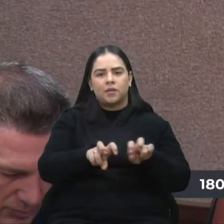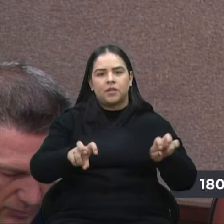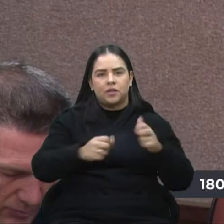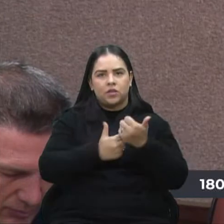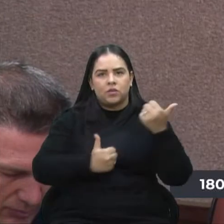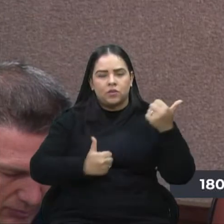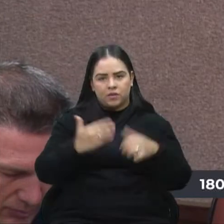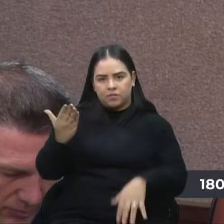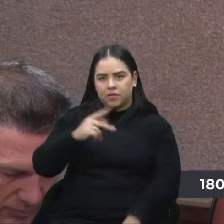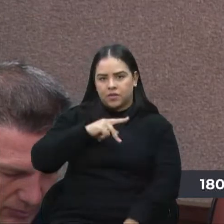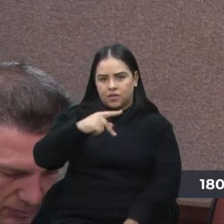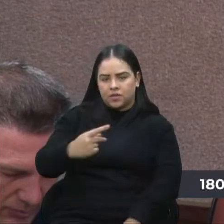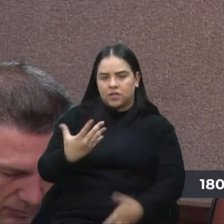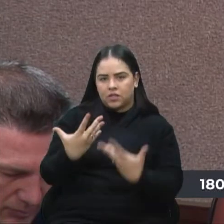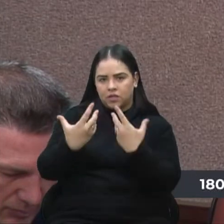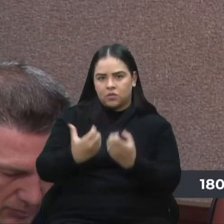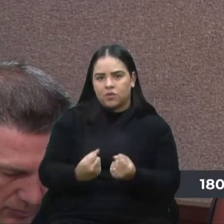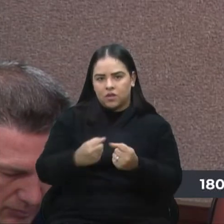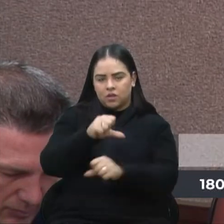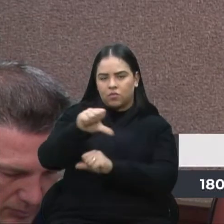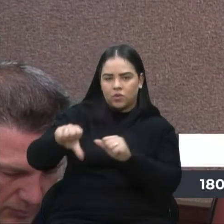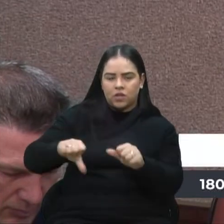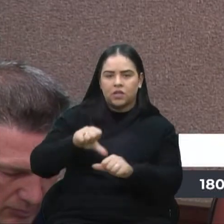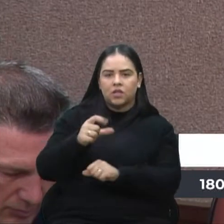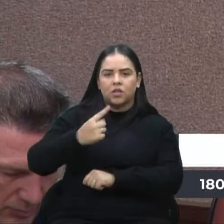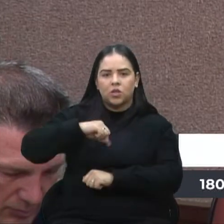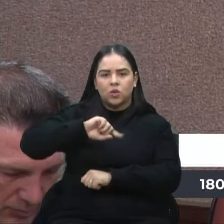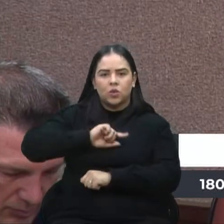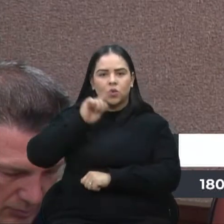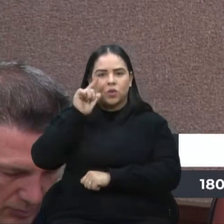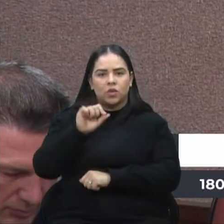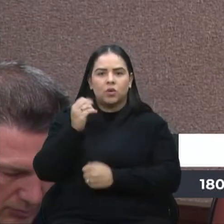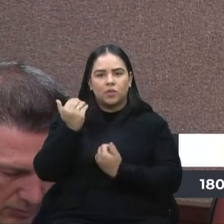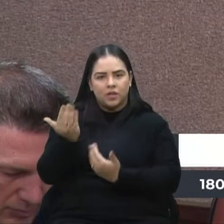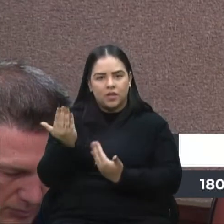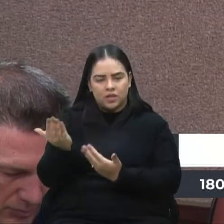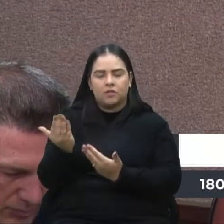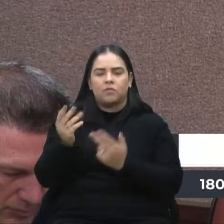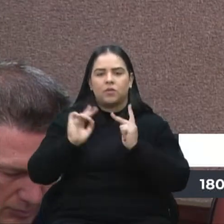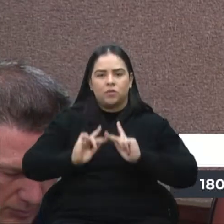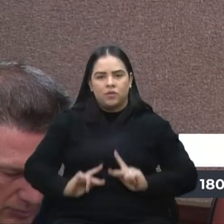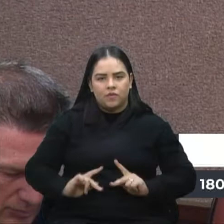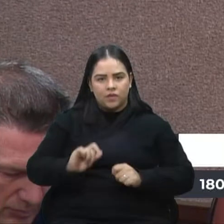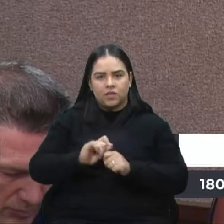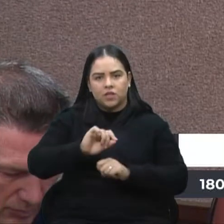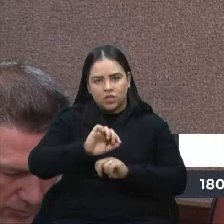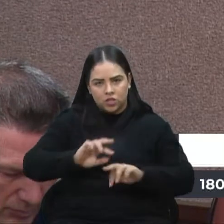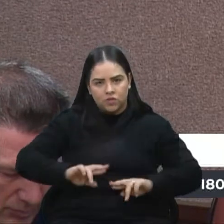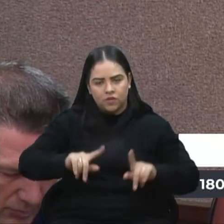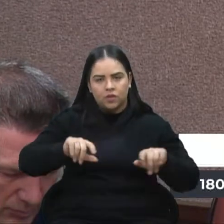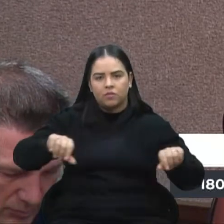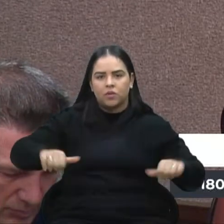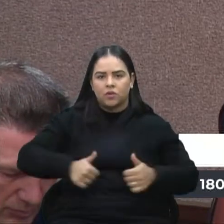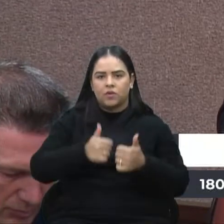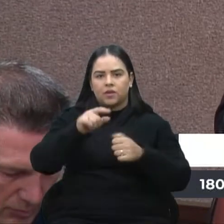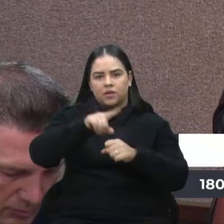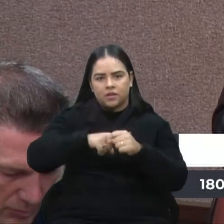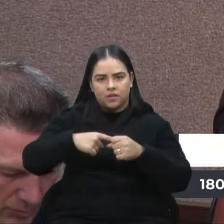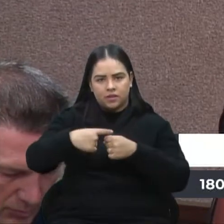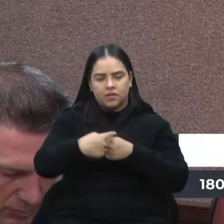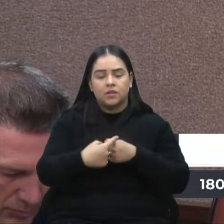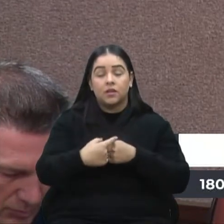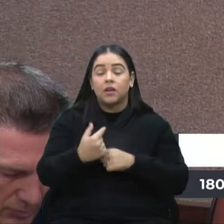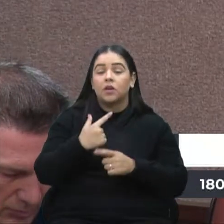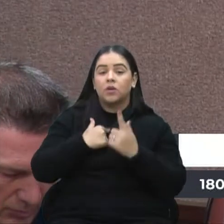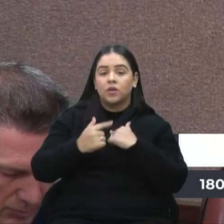da Presidente que aceitou essa modificação, assim a gente vai conseguir homenagear pessoas realmente que fazem a diferença na nossa cidade. Eu gostaria de